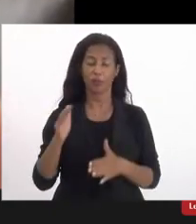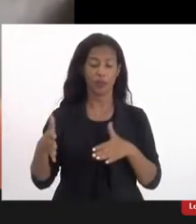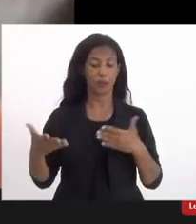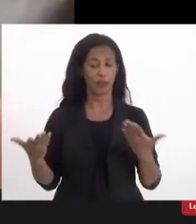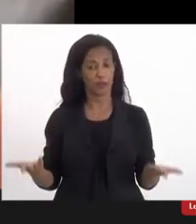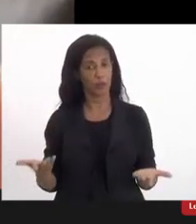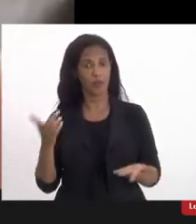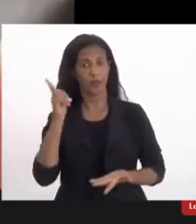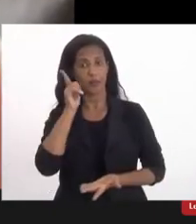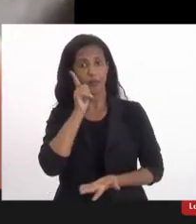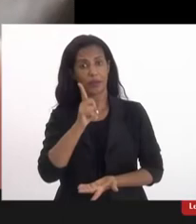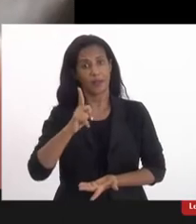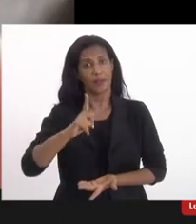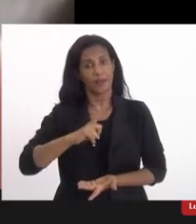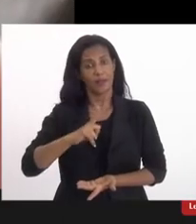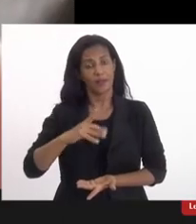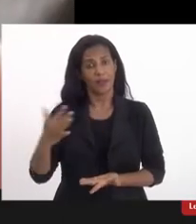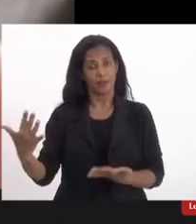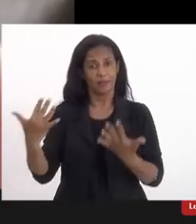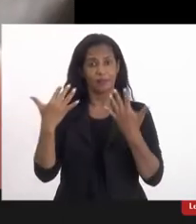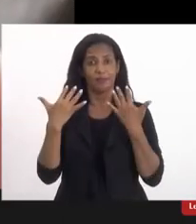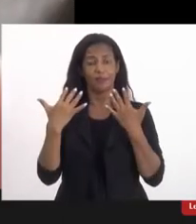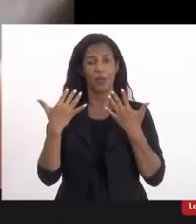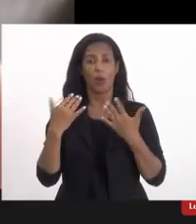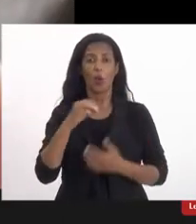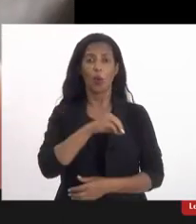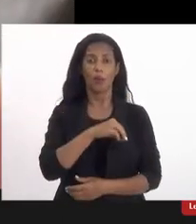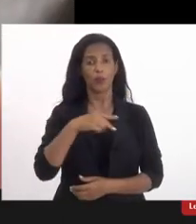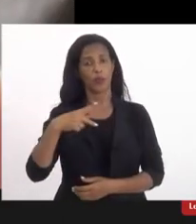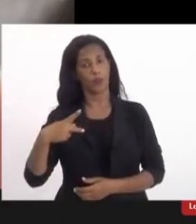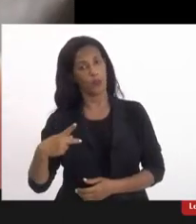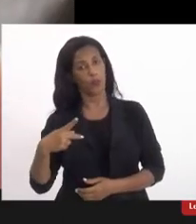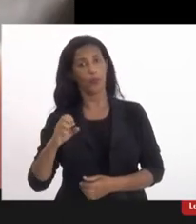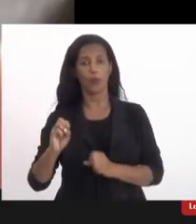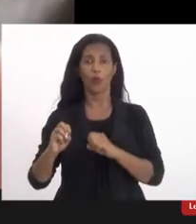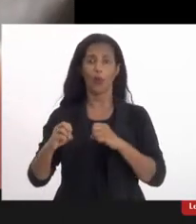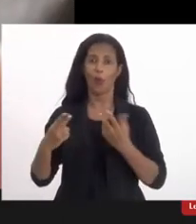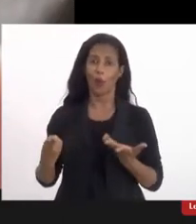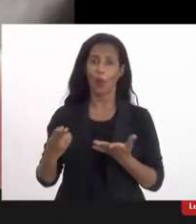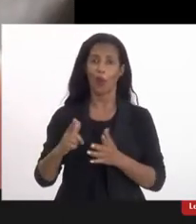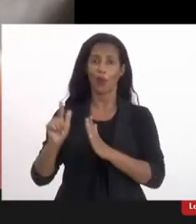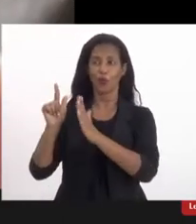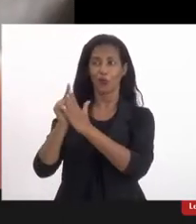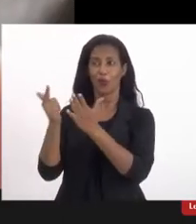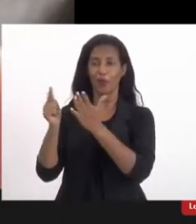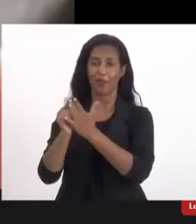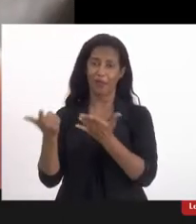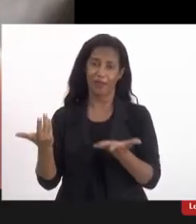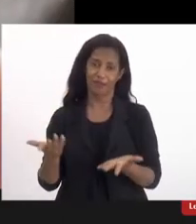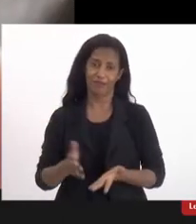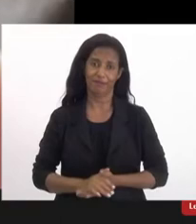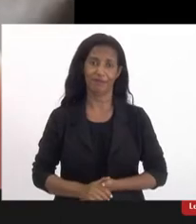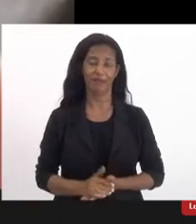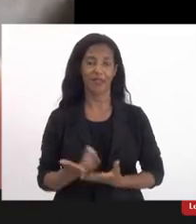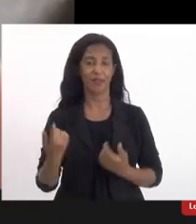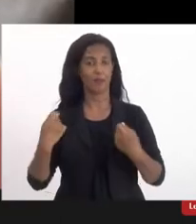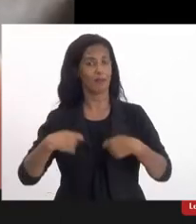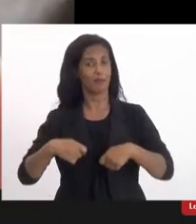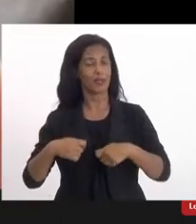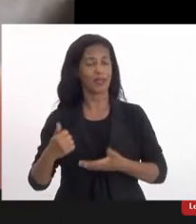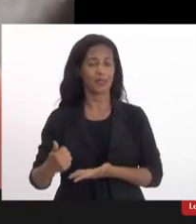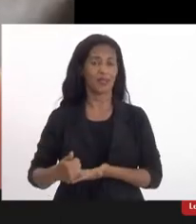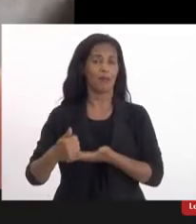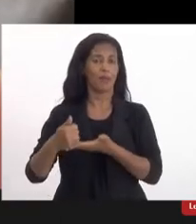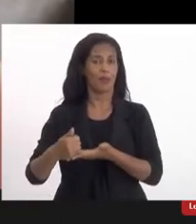que a gente consegue ter algum tipo de atenção. Ou é Ministério Público, ou é matéria jornalística, e a gente precisa se